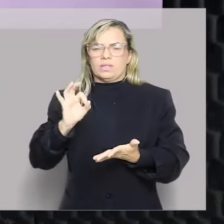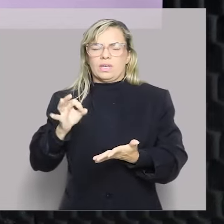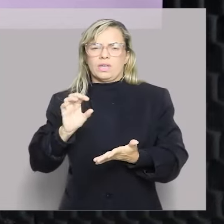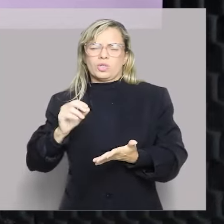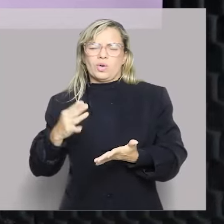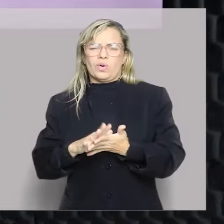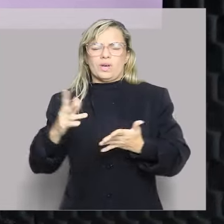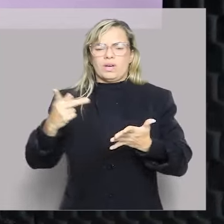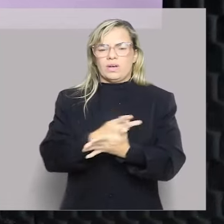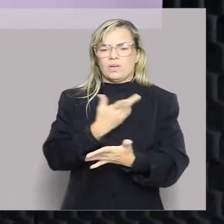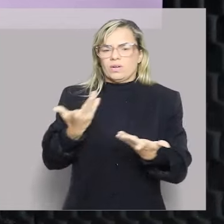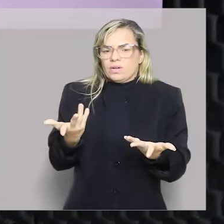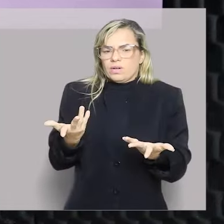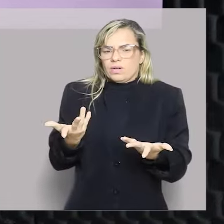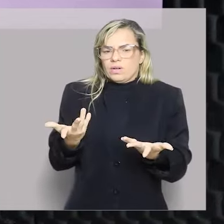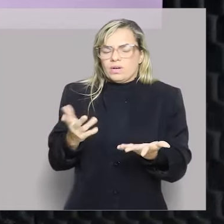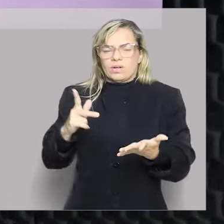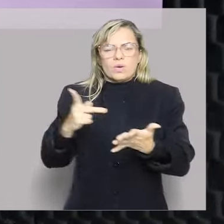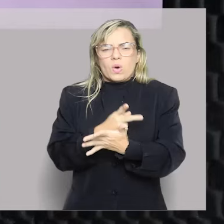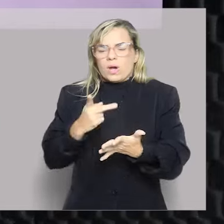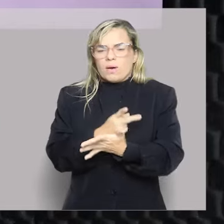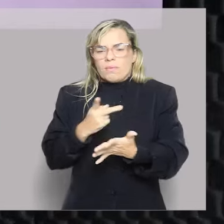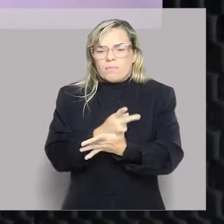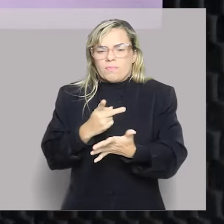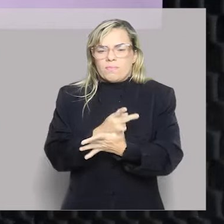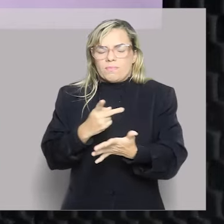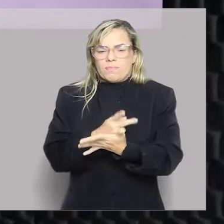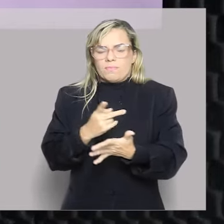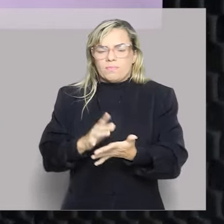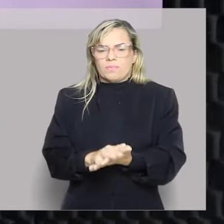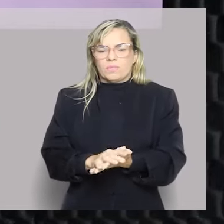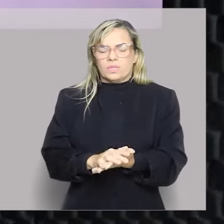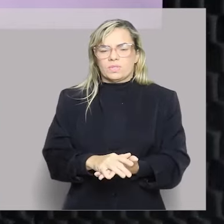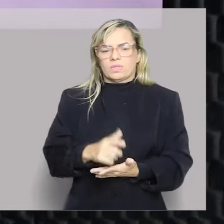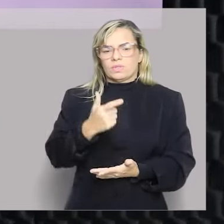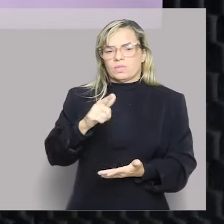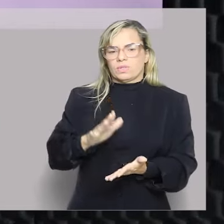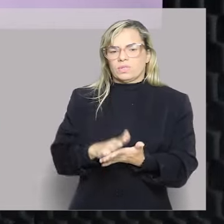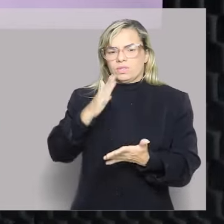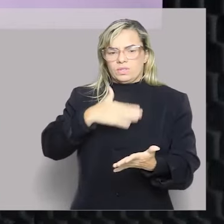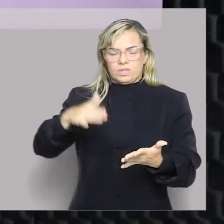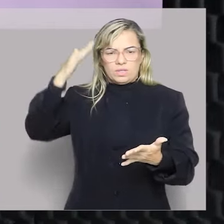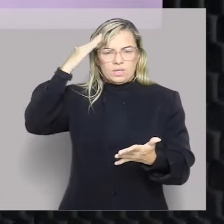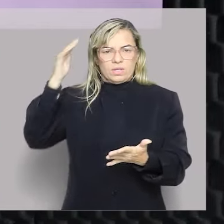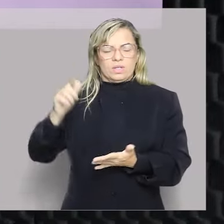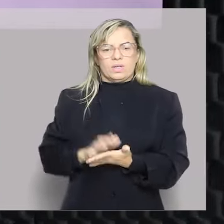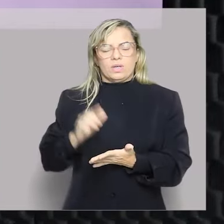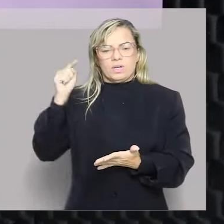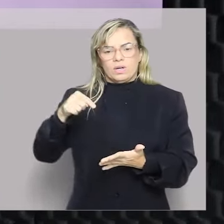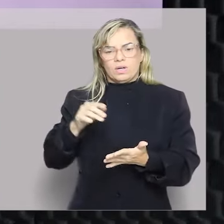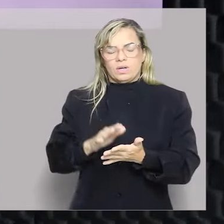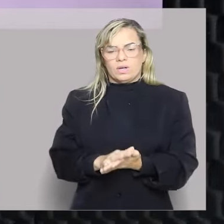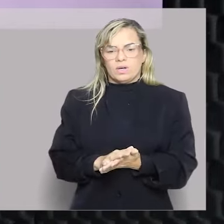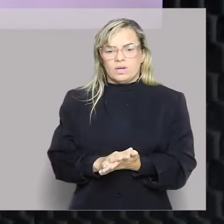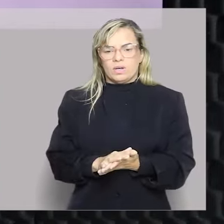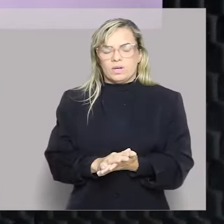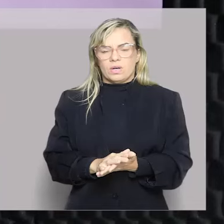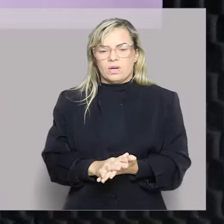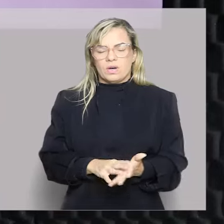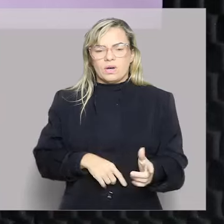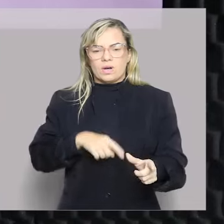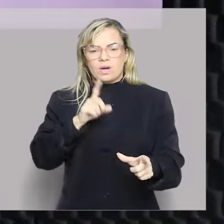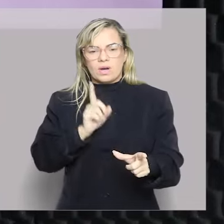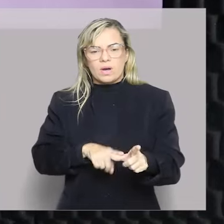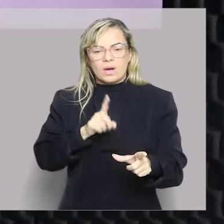Ô Lula, é errado. É errado. Errado. Você não tem só interpretação literal no direito. O que está dito aqui